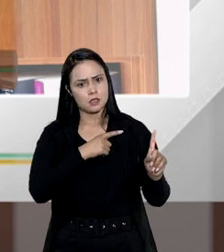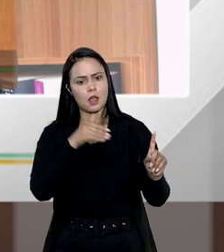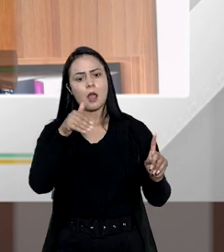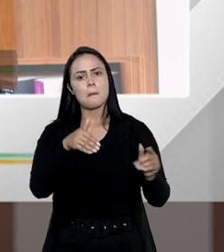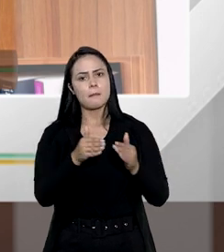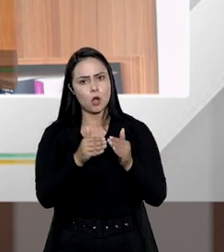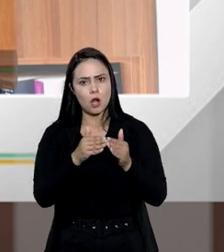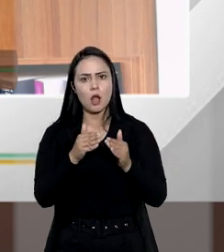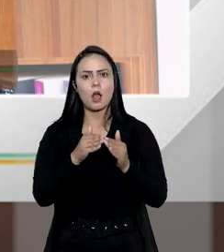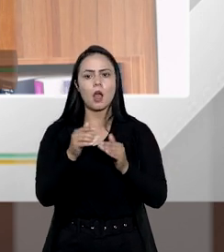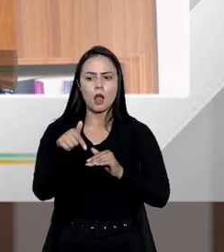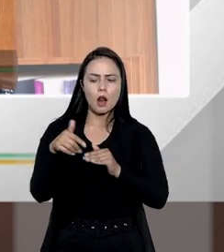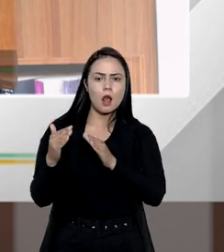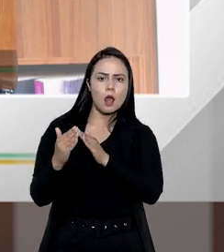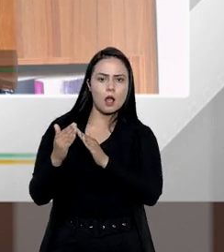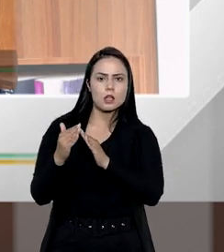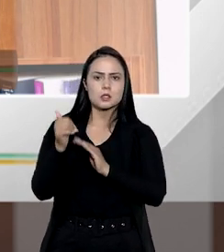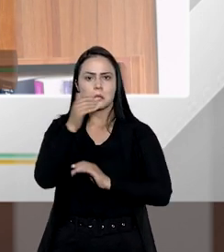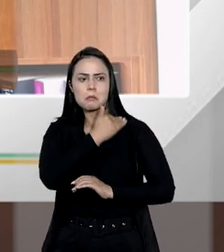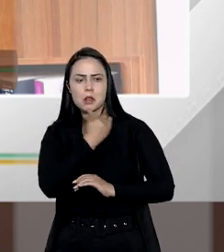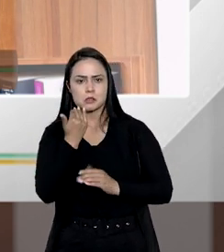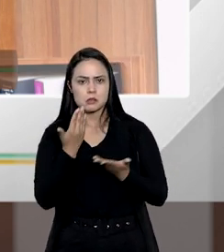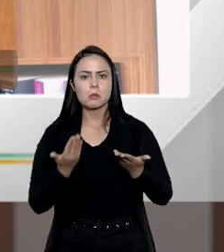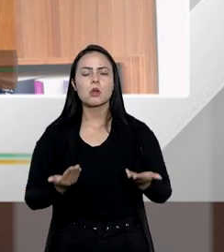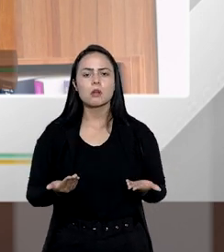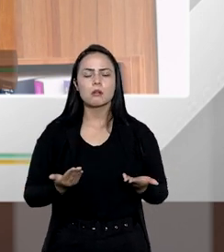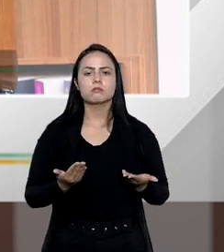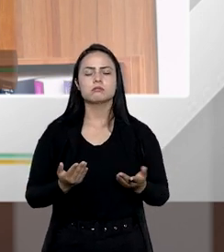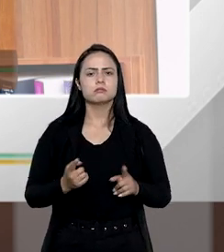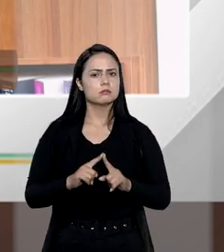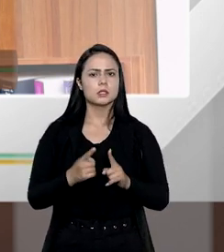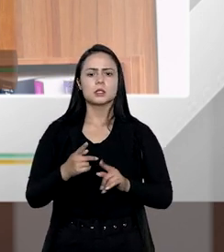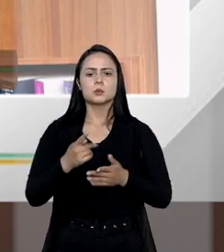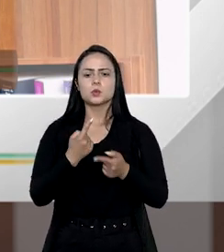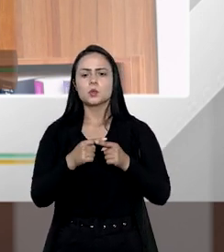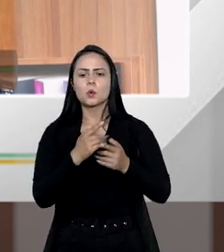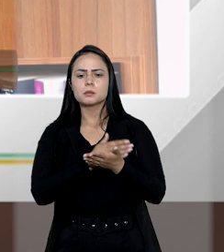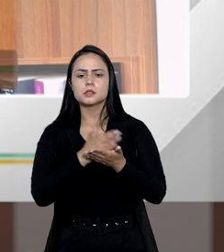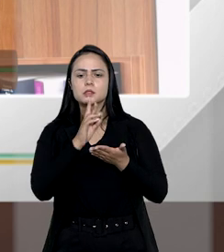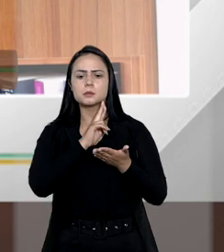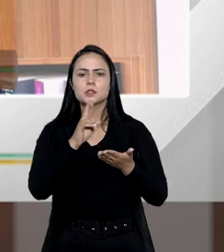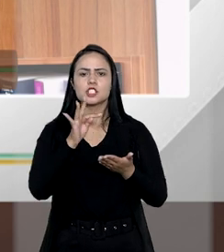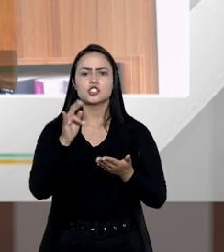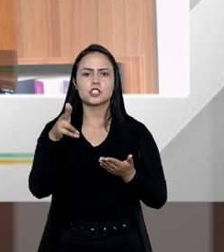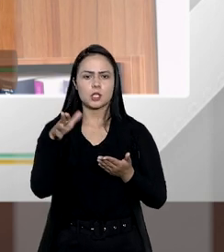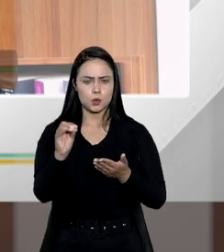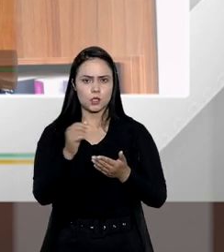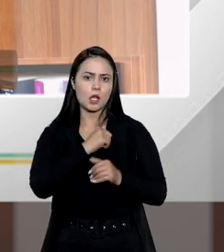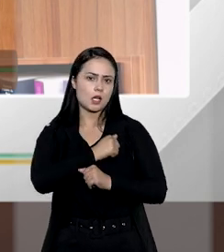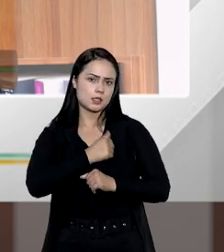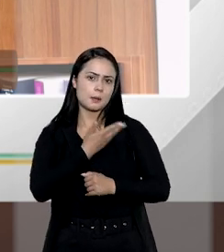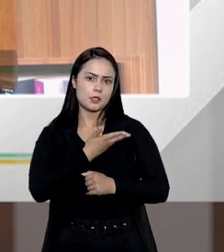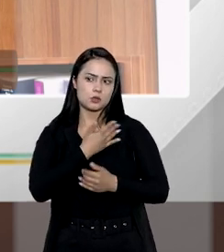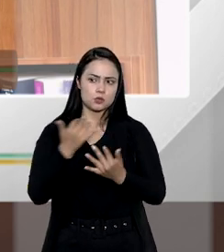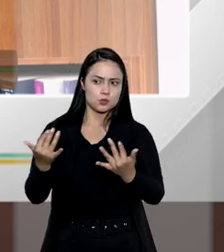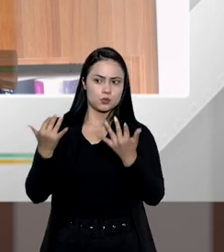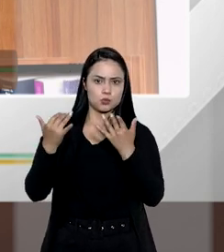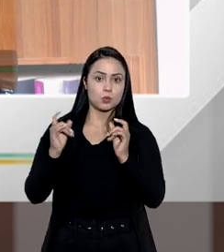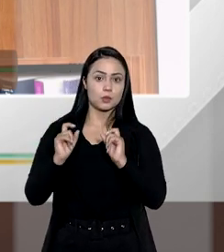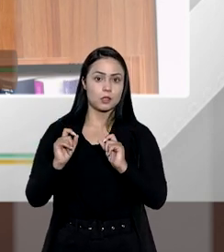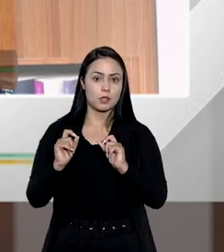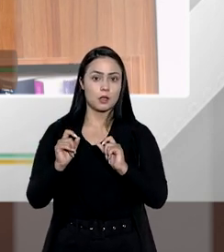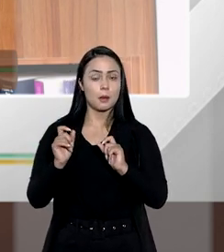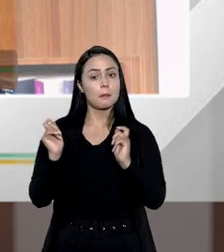que residia com o falecido ou com a falecida. Mas, por que que eu comecei respondendo, Tiago e queridos amigos que nos assistem,